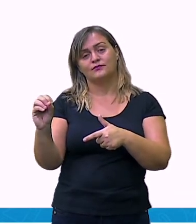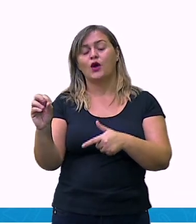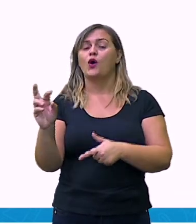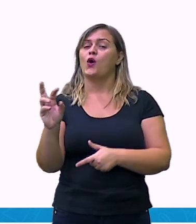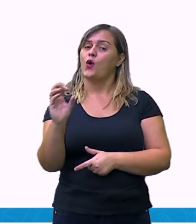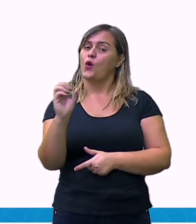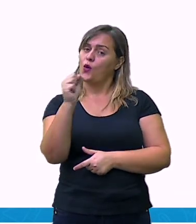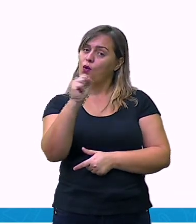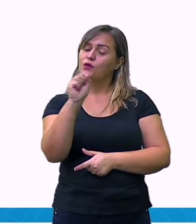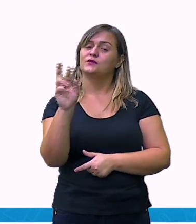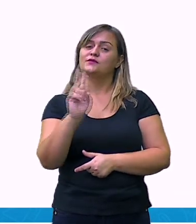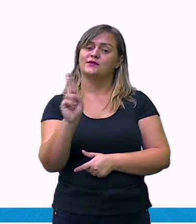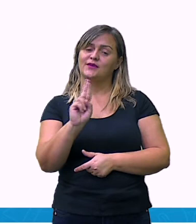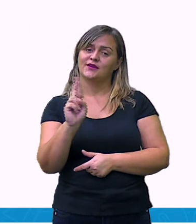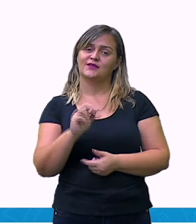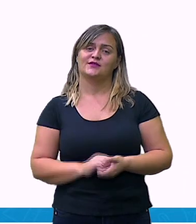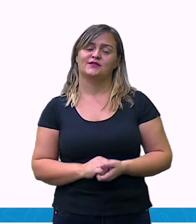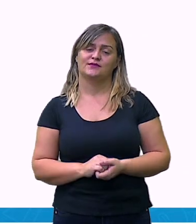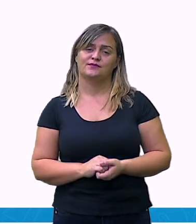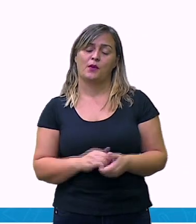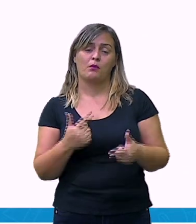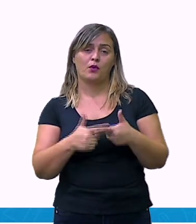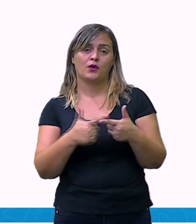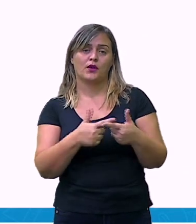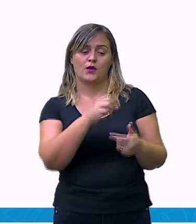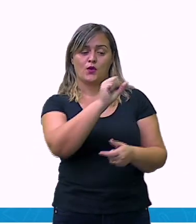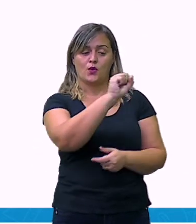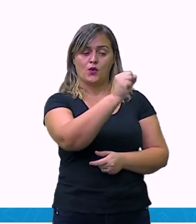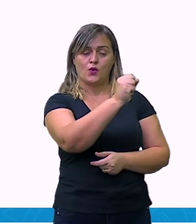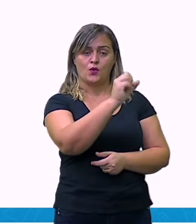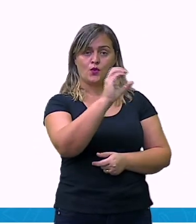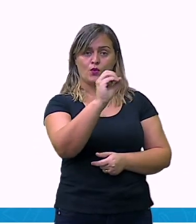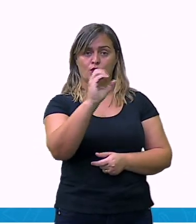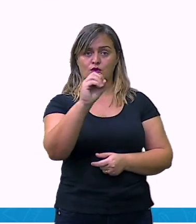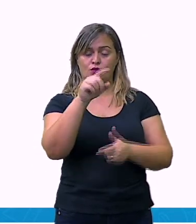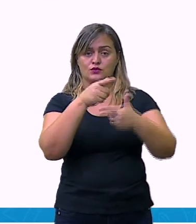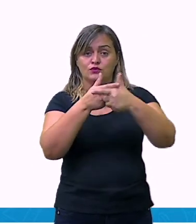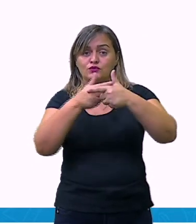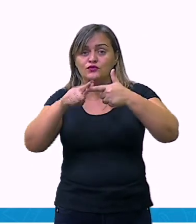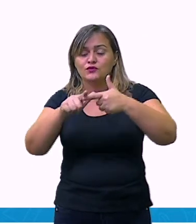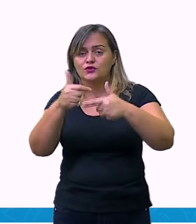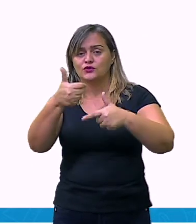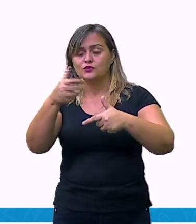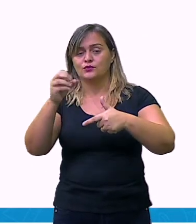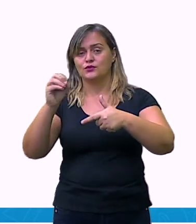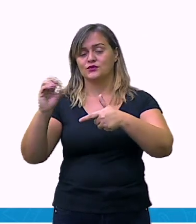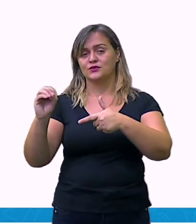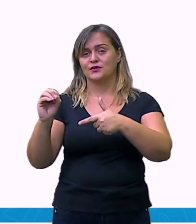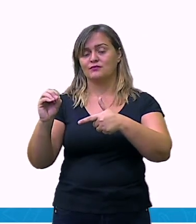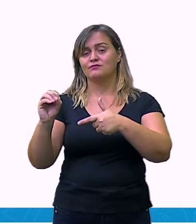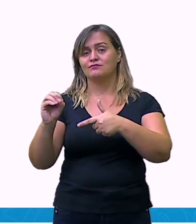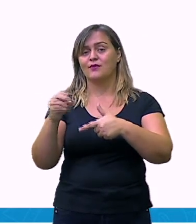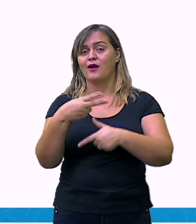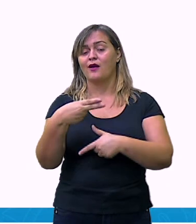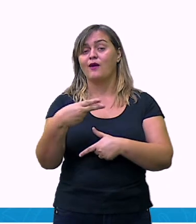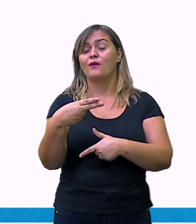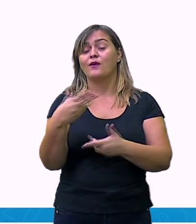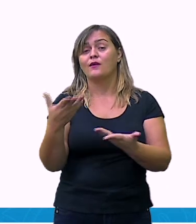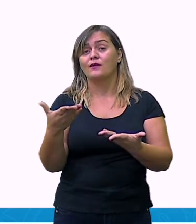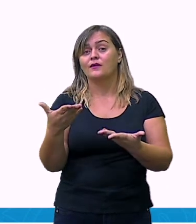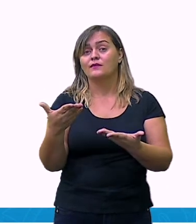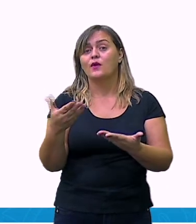oito reais, porque oitocentos dividido por cem é oito reais. Então, veja bem, multipliquei o meu